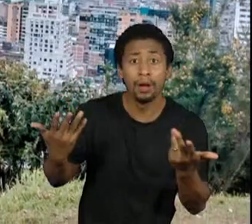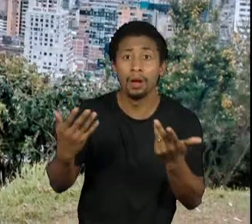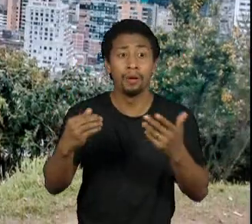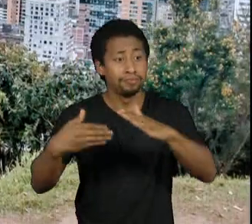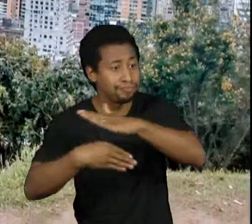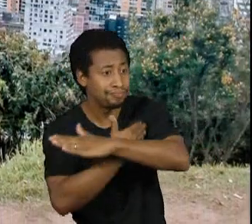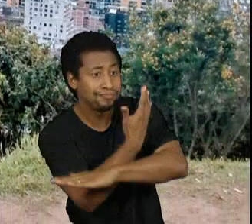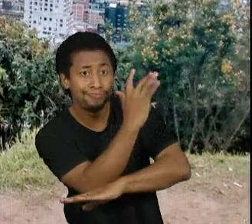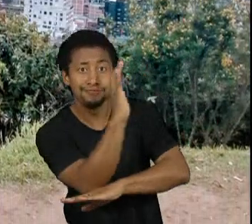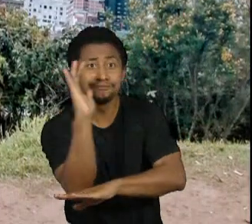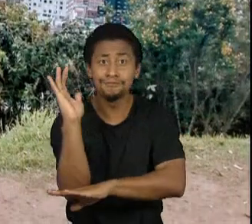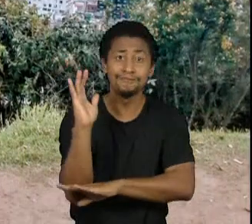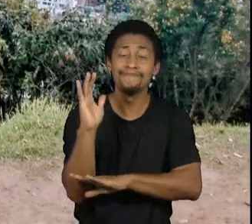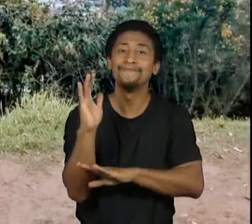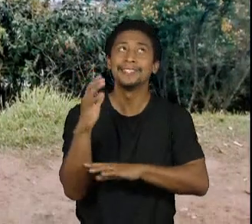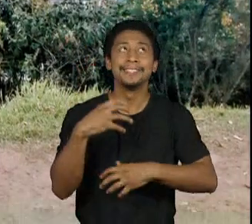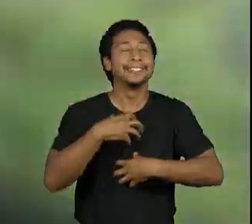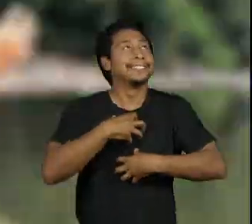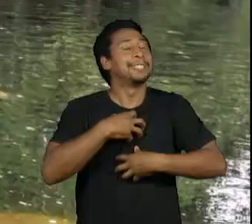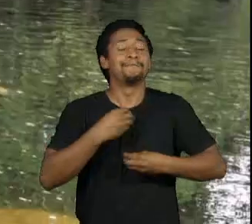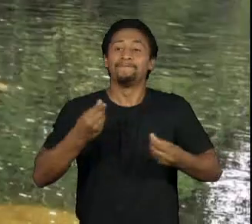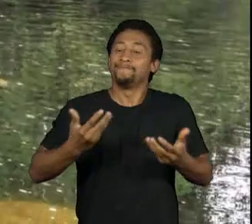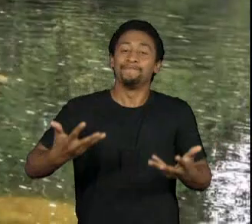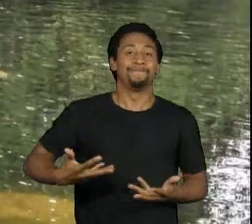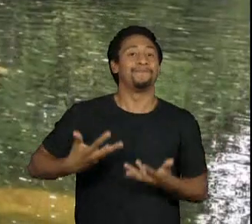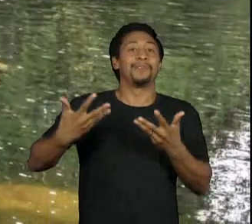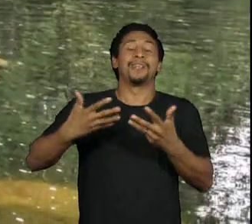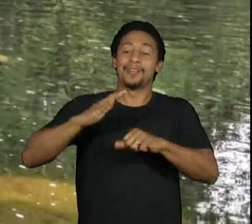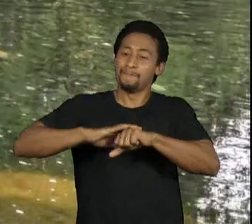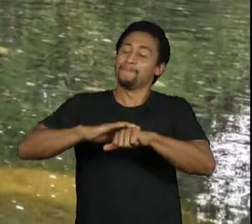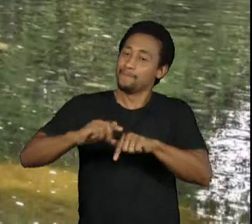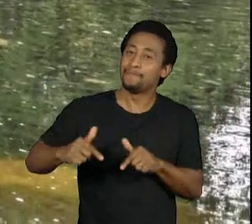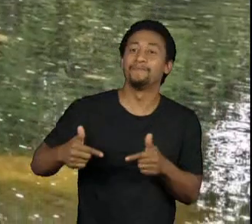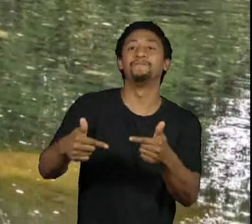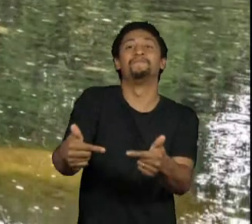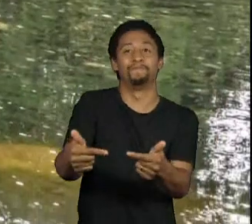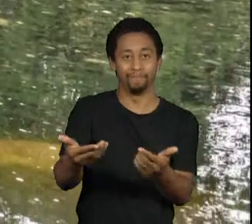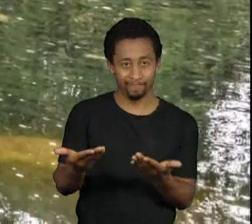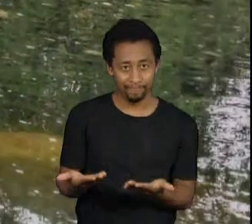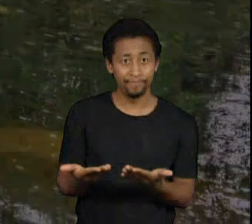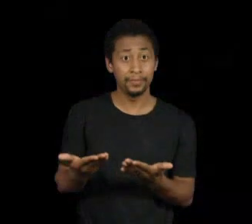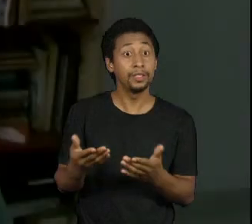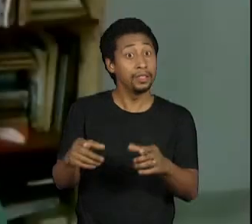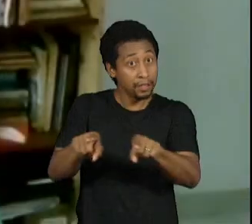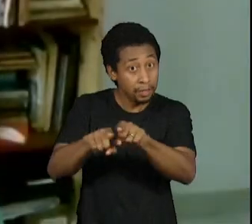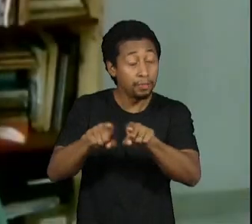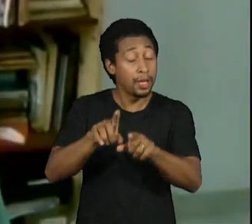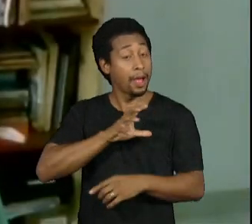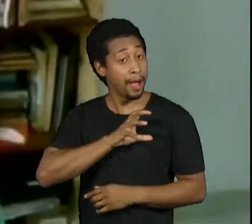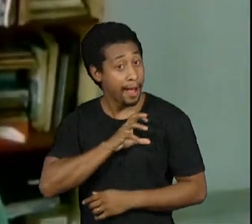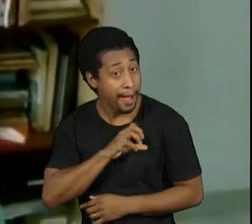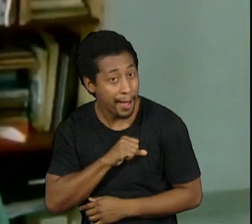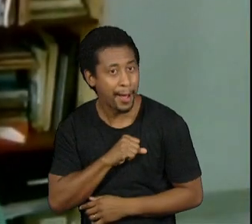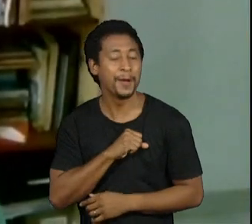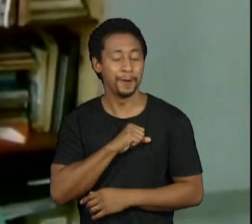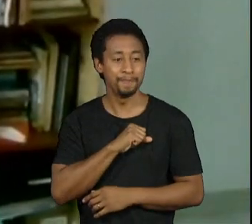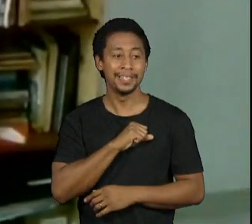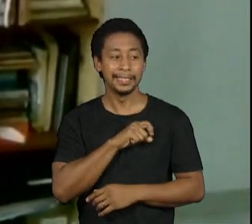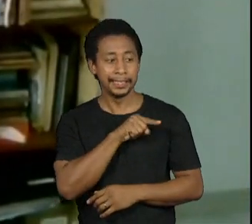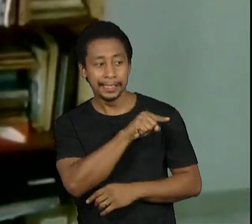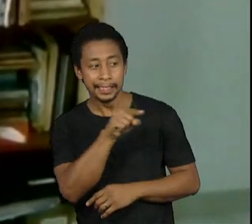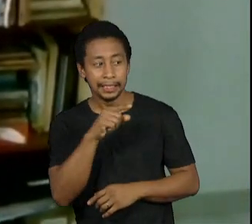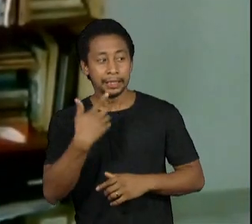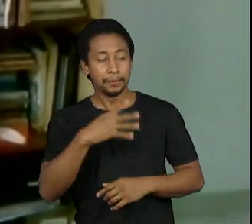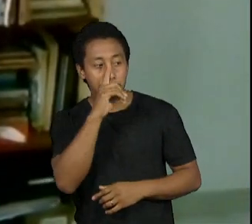o ecossistema, a pessoa se sente inspirada para fazer algo. Ainda mais quando o que você ama está sendo ameaçado.